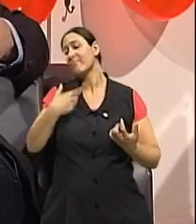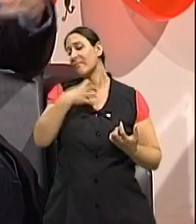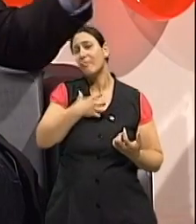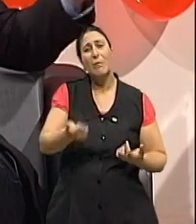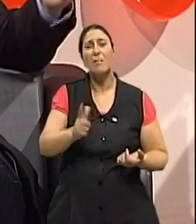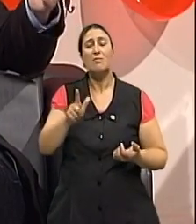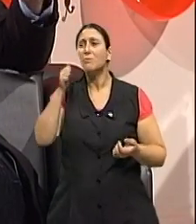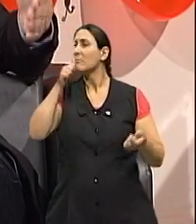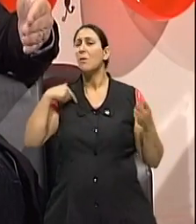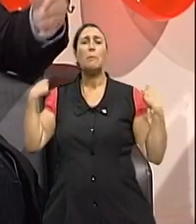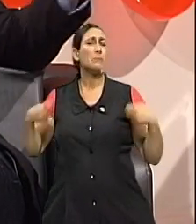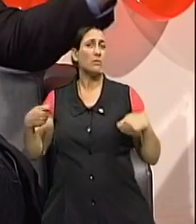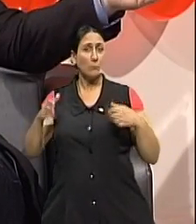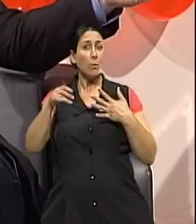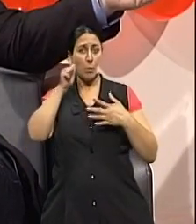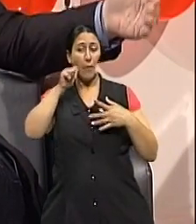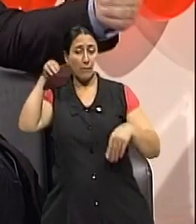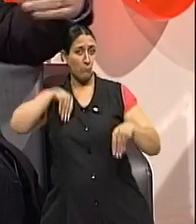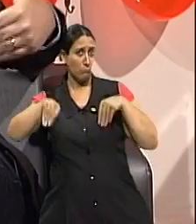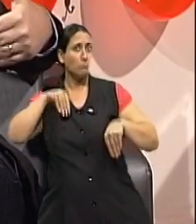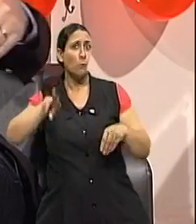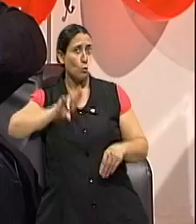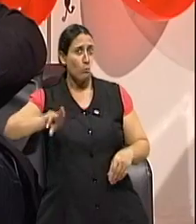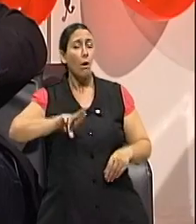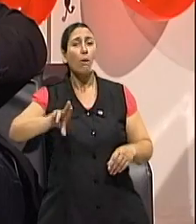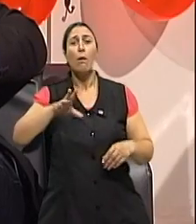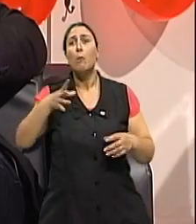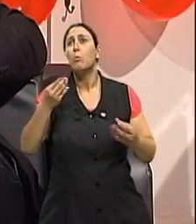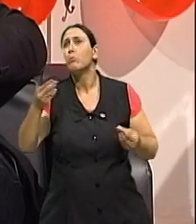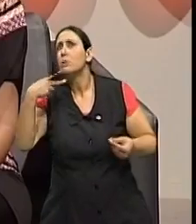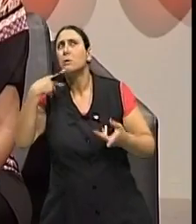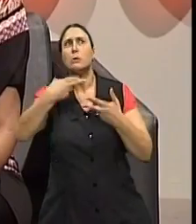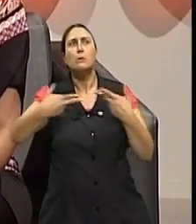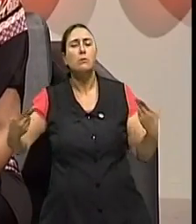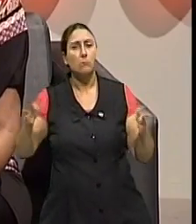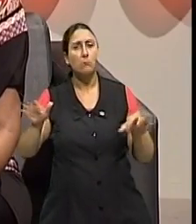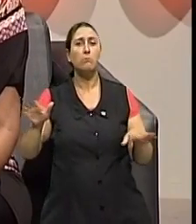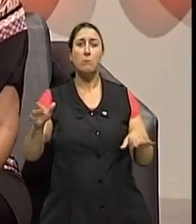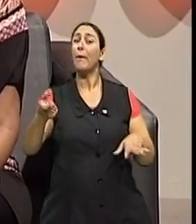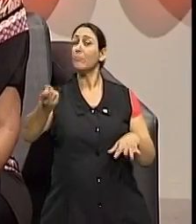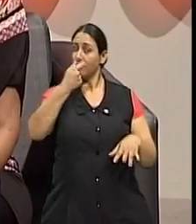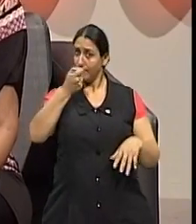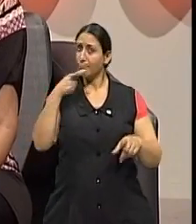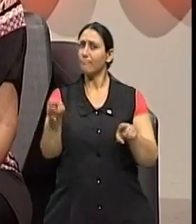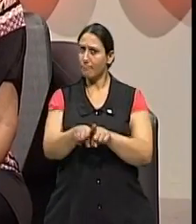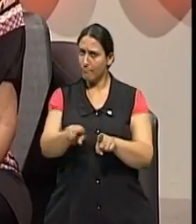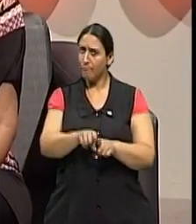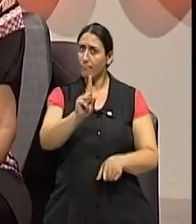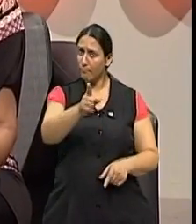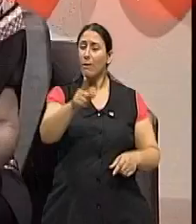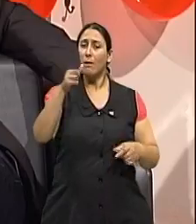substância do que mulheres que têm depressão, tende a ter mais uso de substância do mulheres que não têm. Claro. E os medicamentos também estão aí no caso de